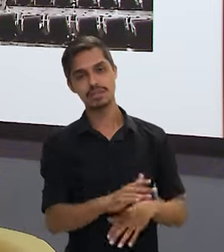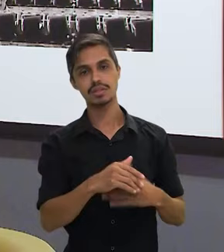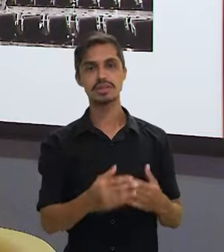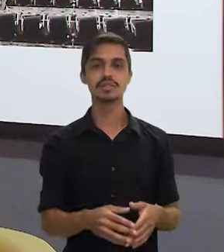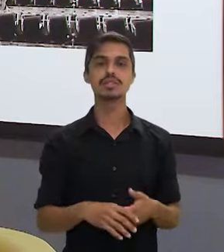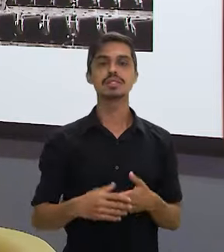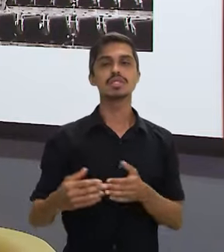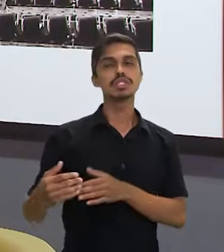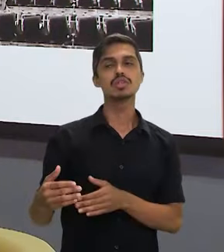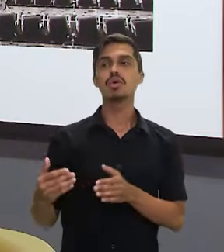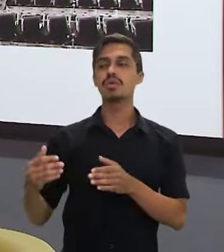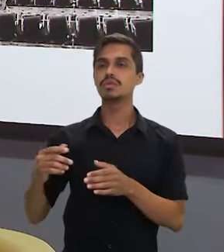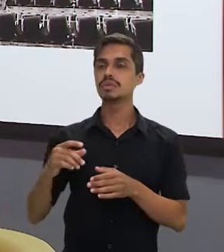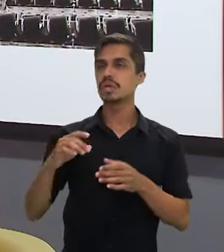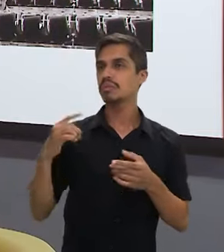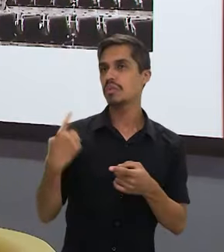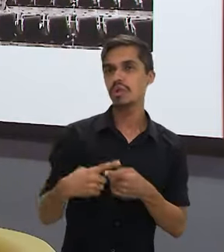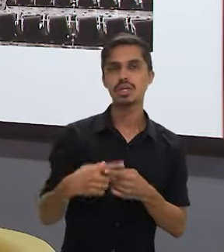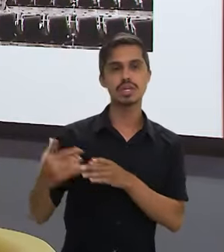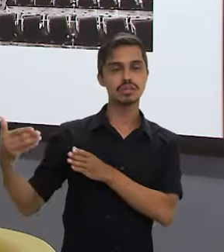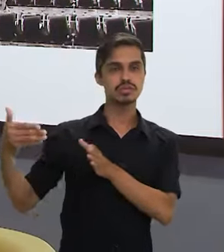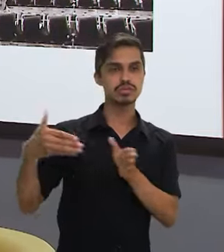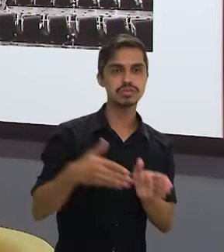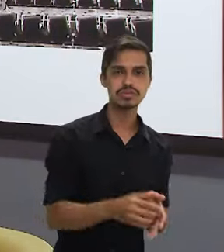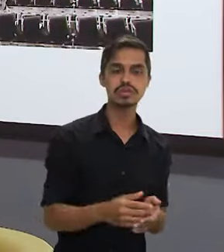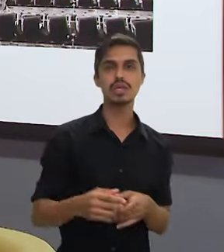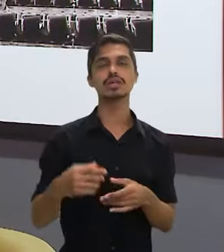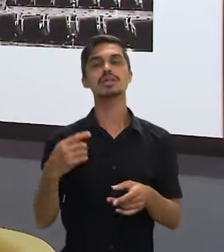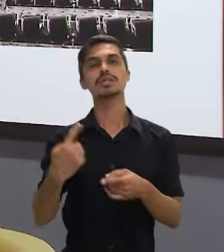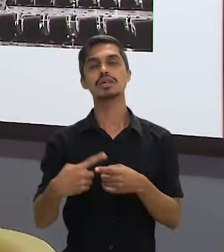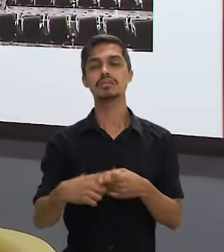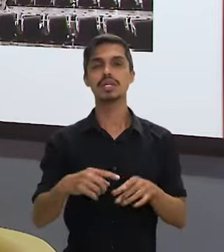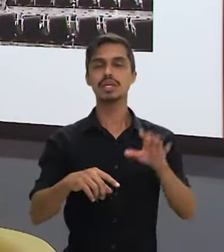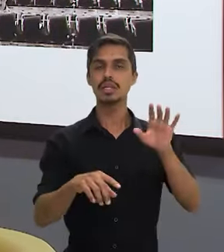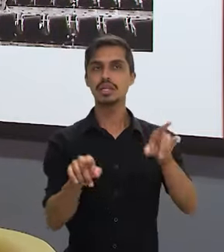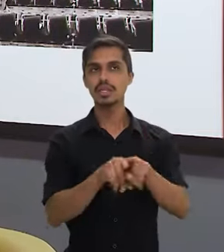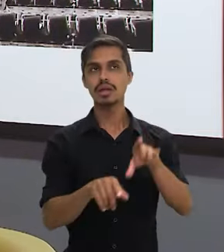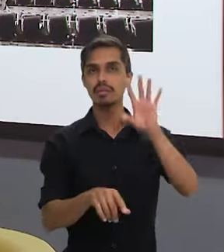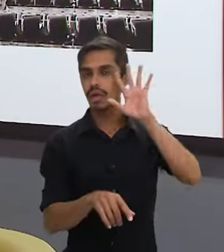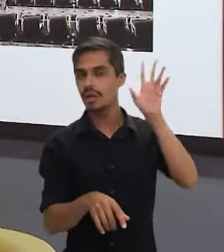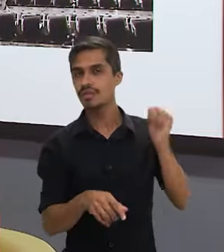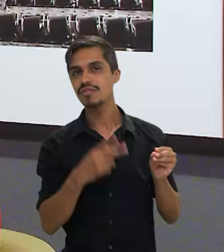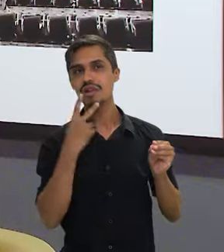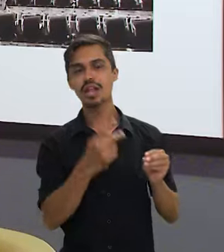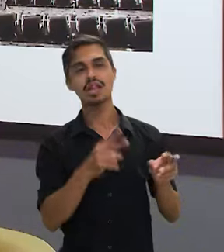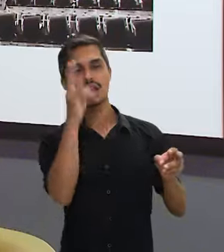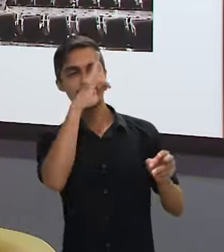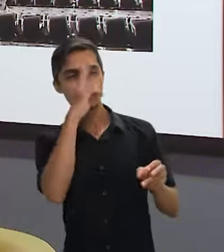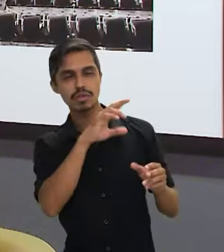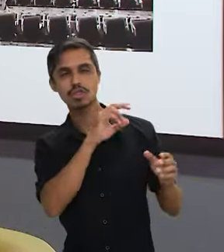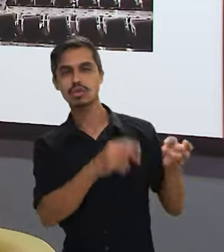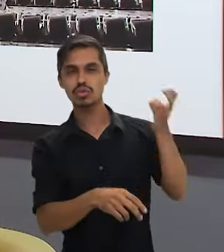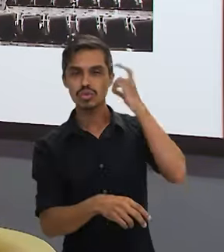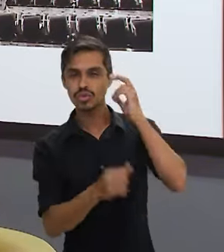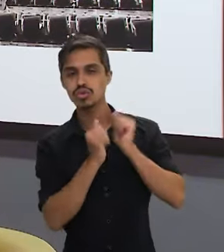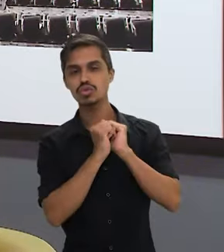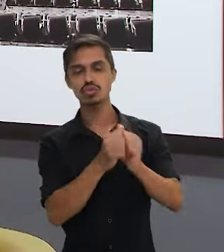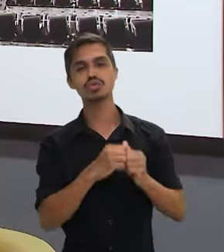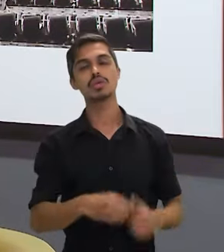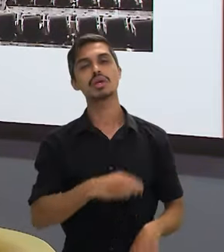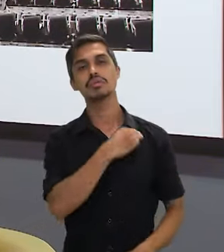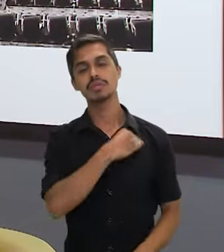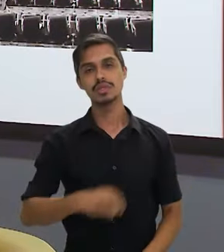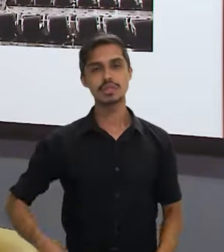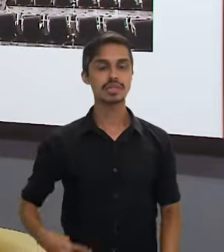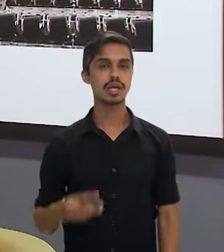intercâmbio dos caminhos africanos, seja com a própria União Africana agora para pensar também em falar de memória e cultura juntamente com a ministra